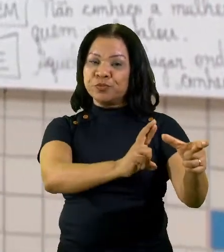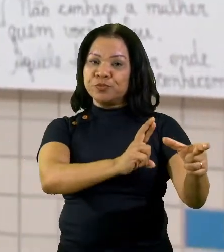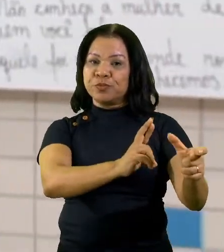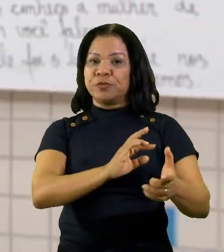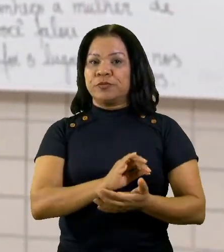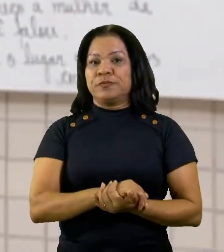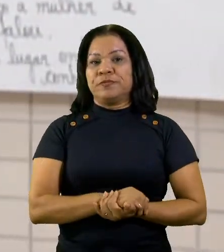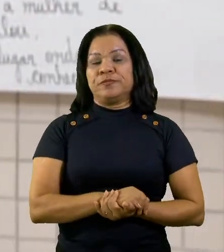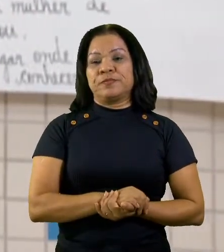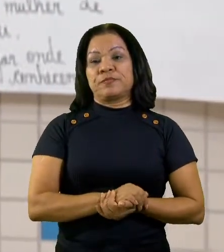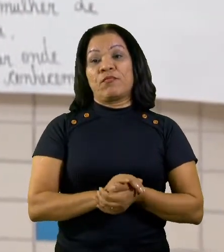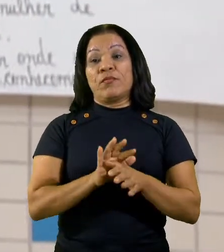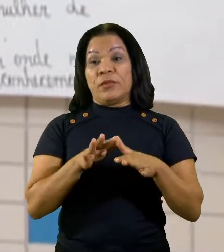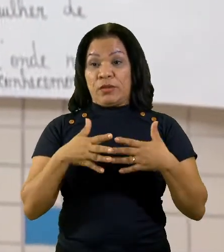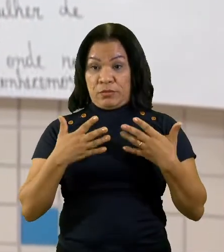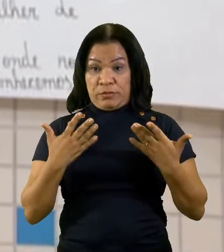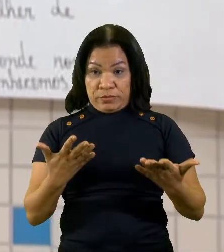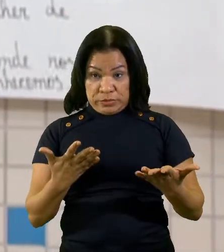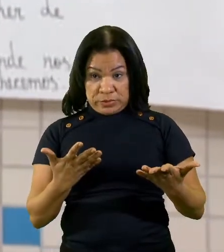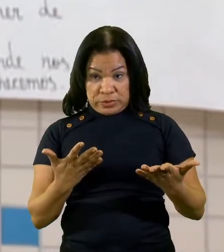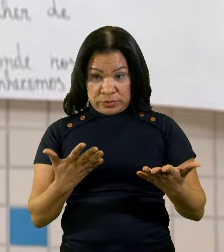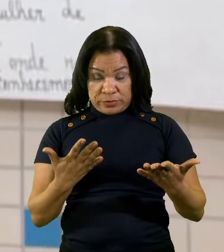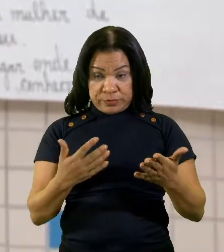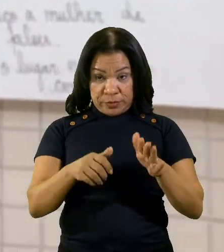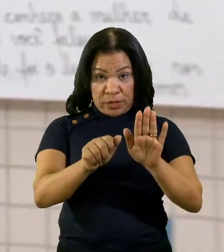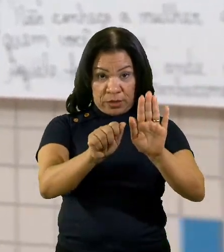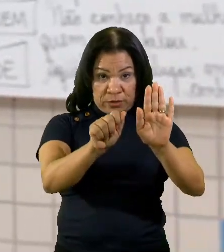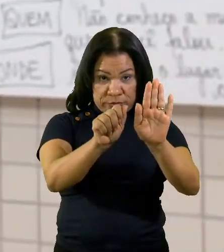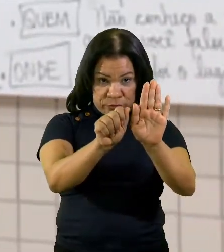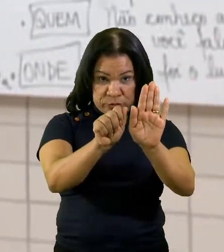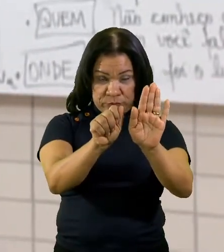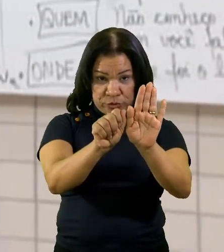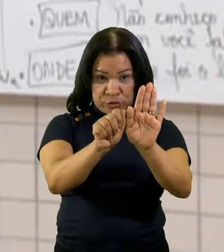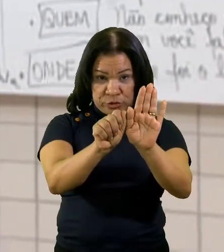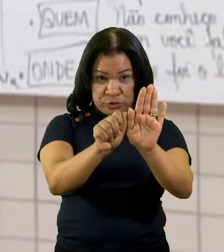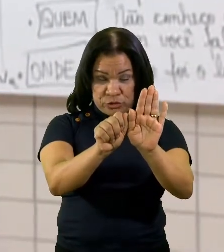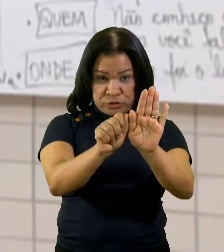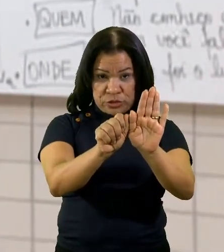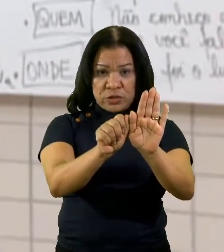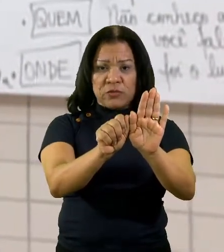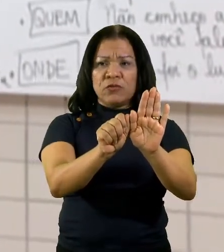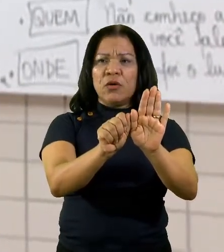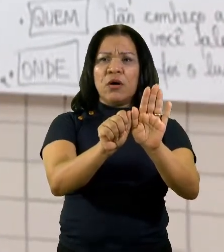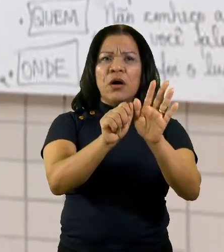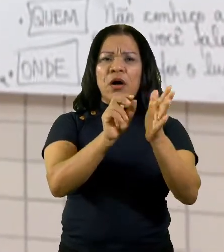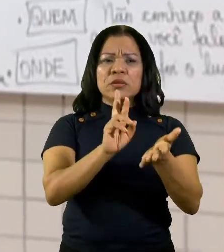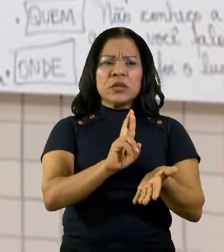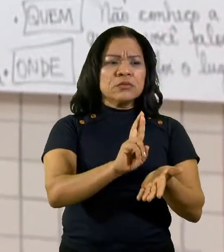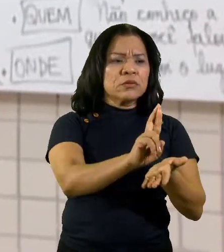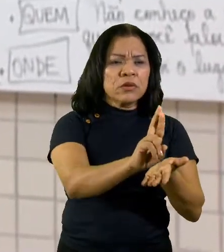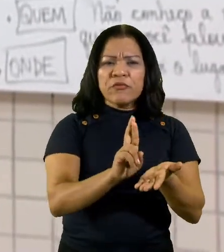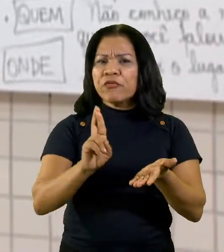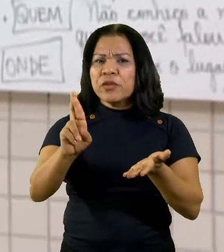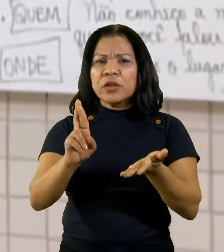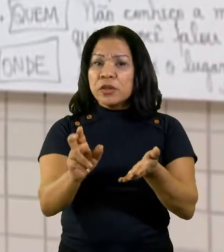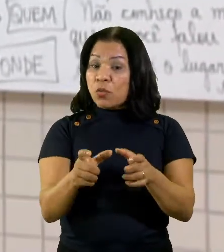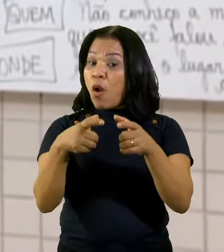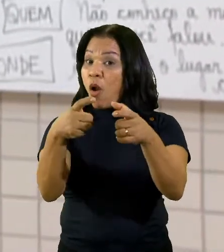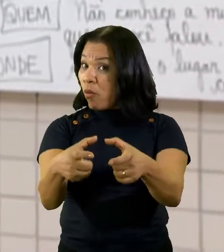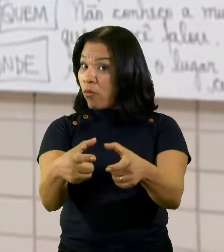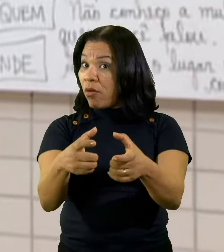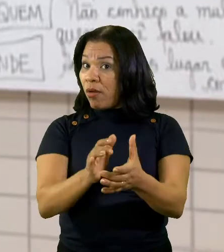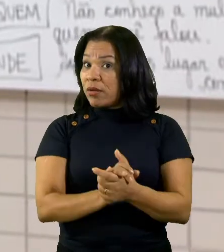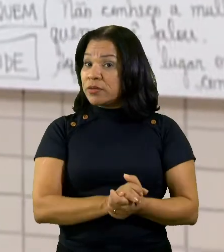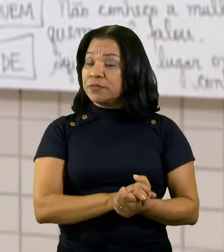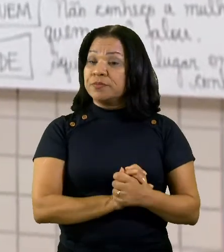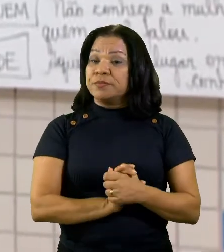na loja que, então, esse substantivo está se referindo a um lugar. Nós temos o de posse,